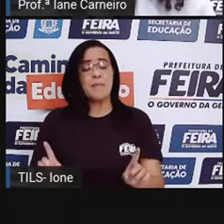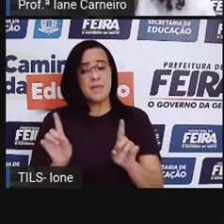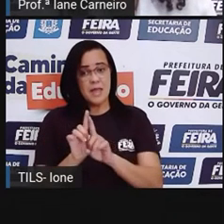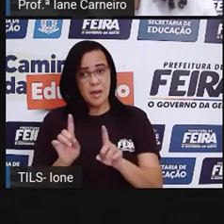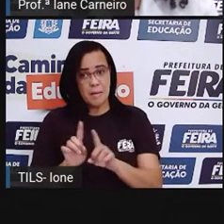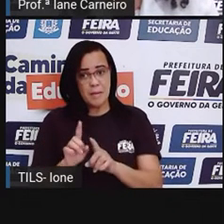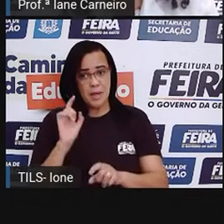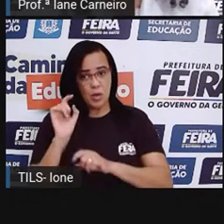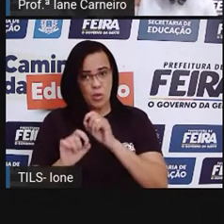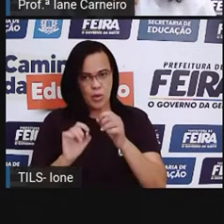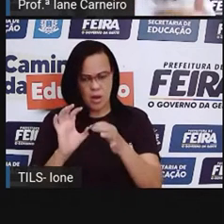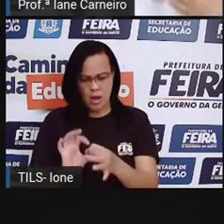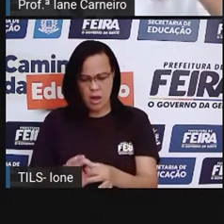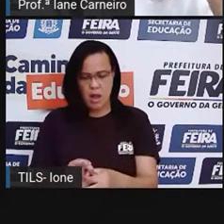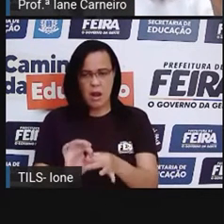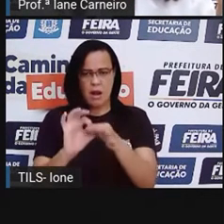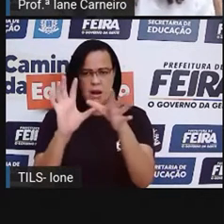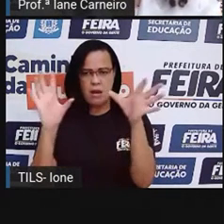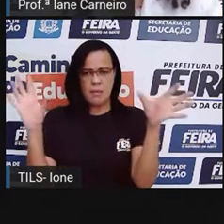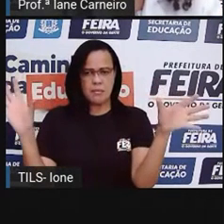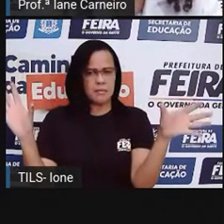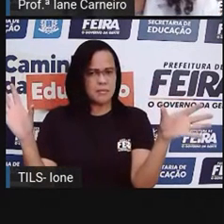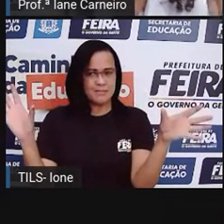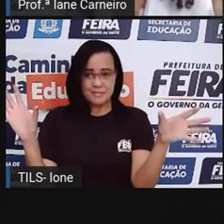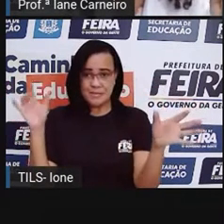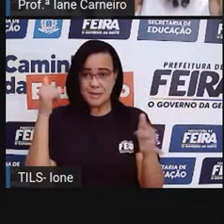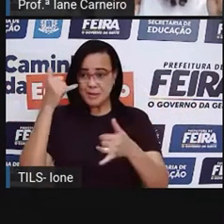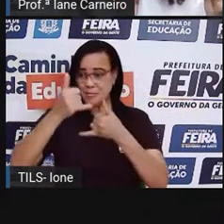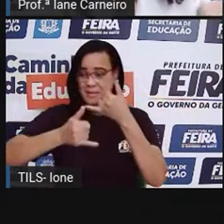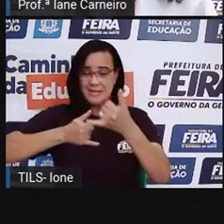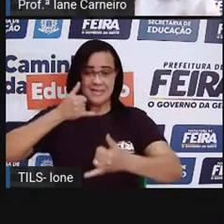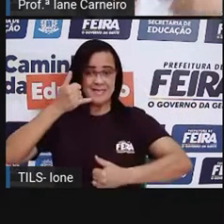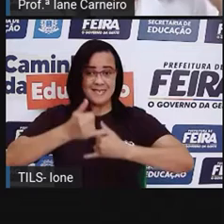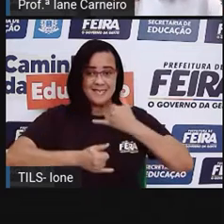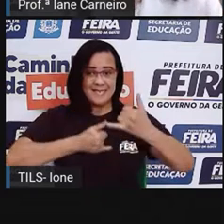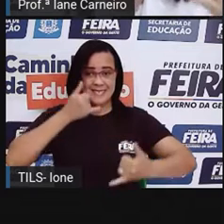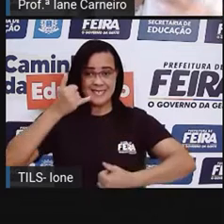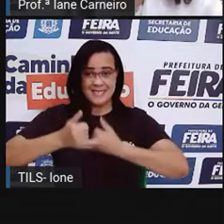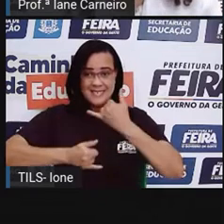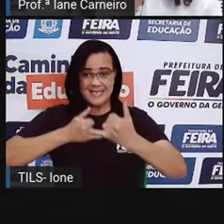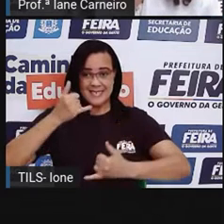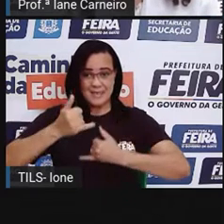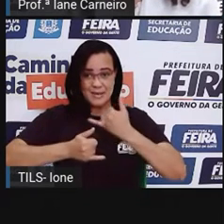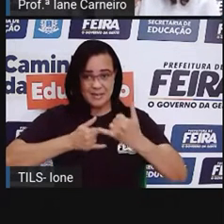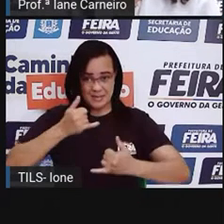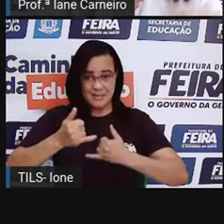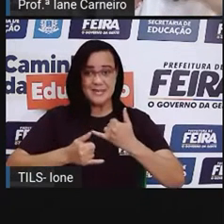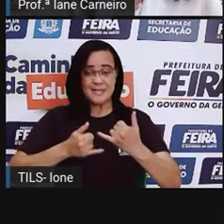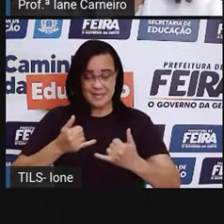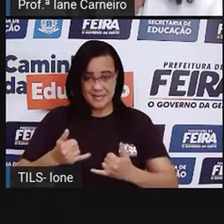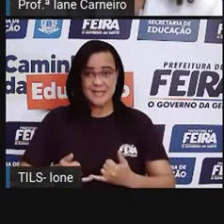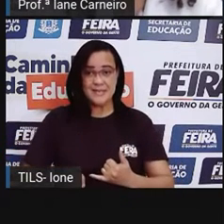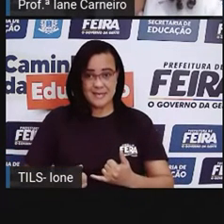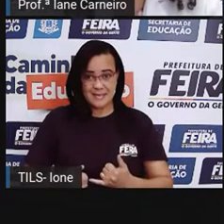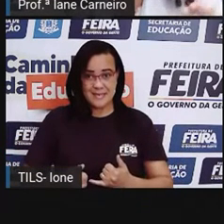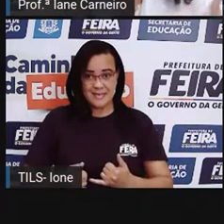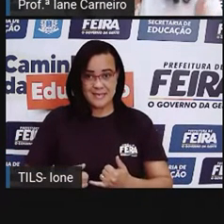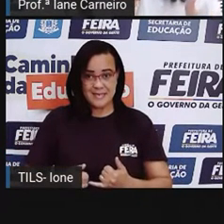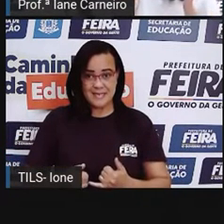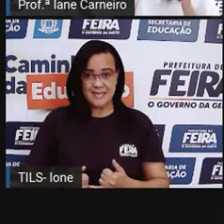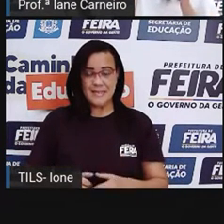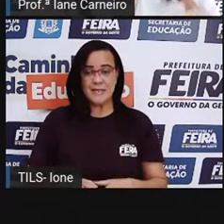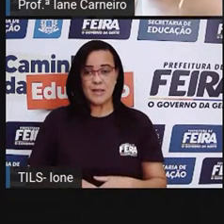liberdade, né? Então, a criança, ela tem direito a brincar livremente, né? A expressar